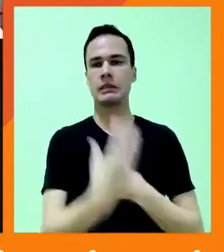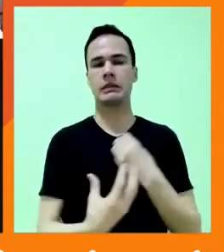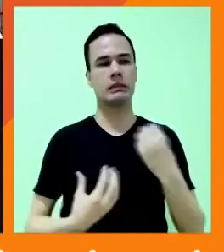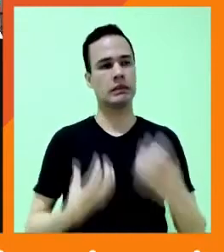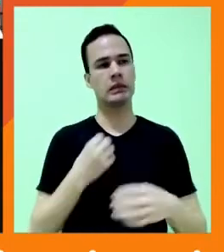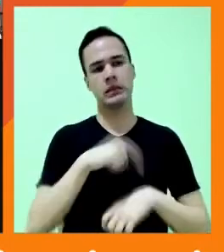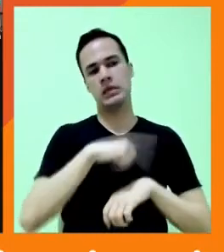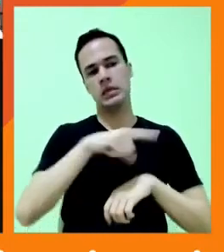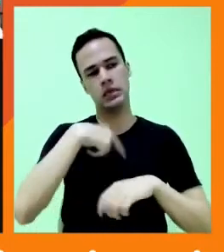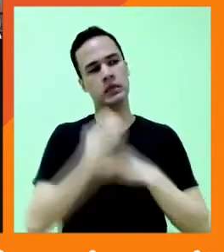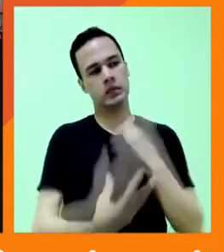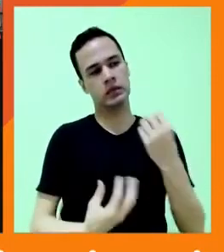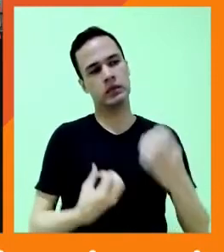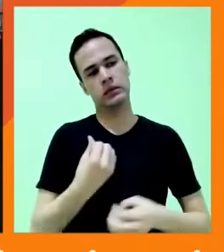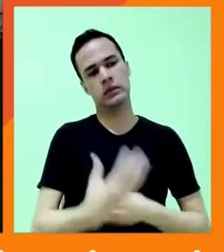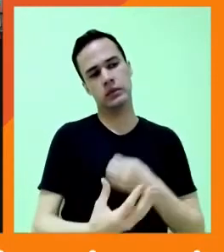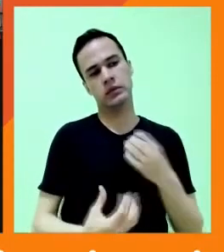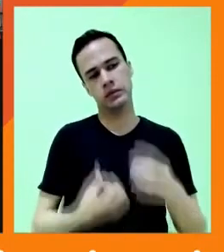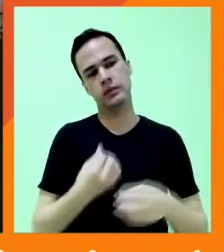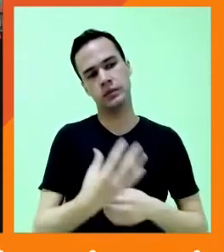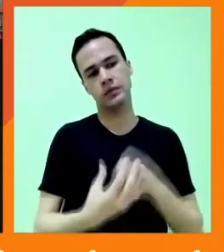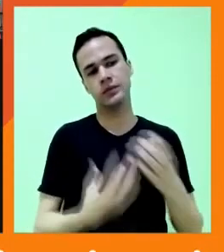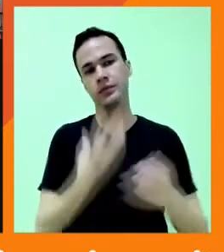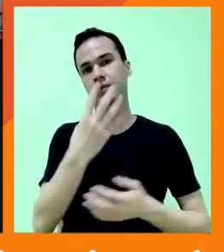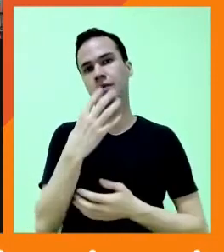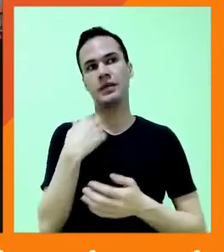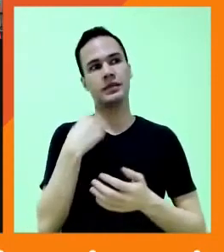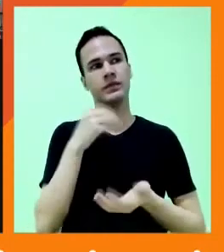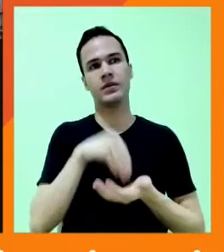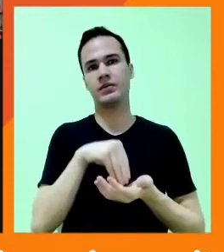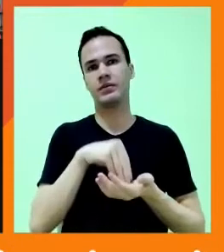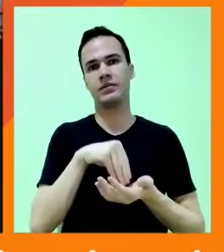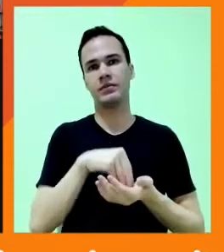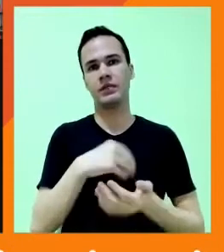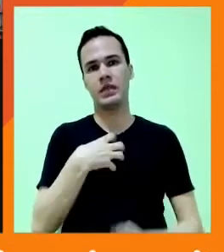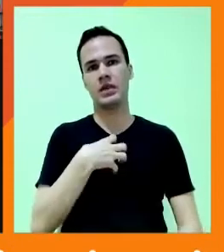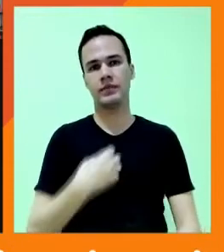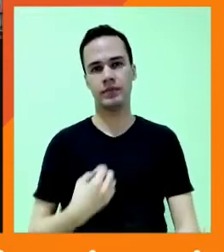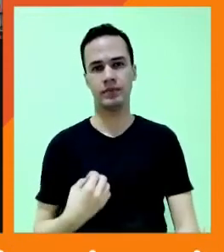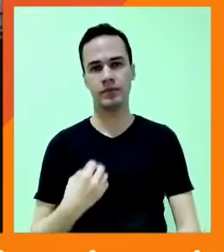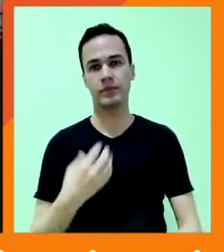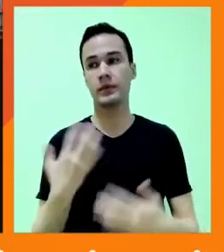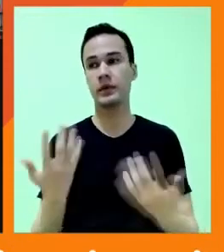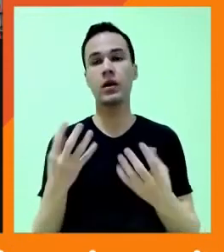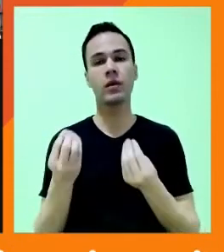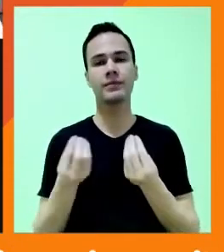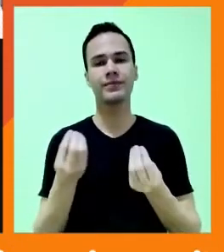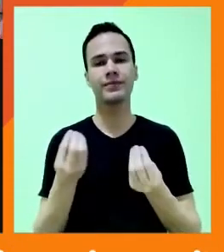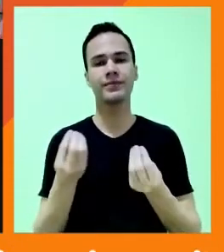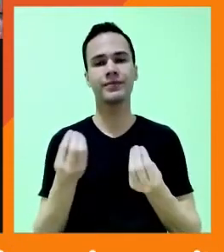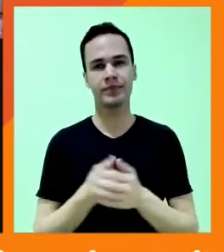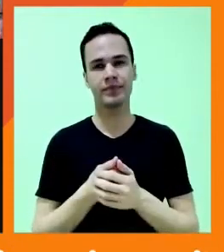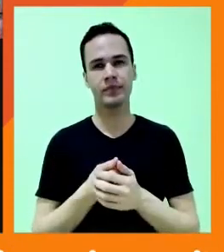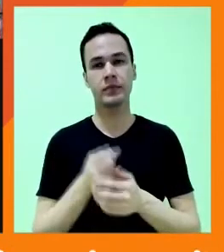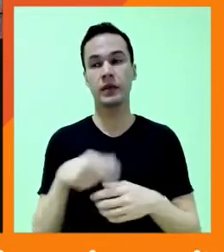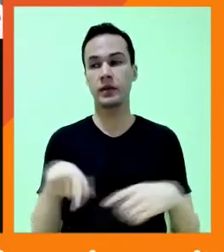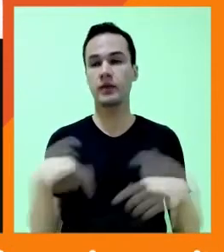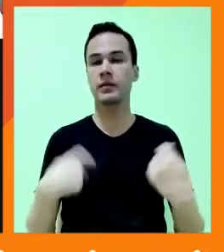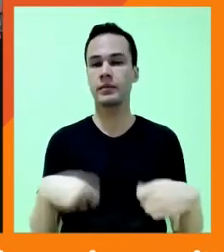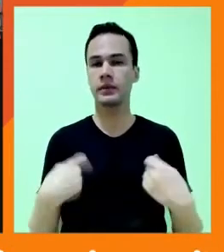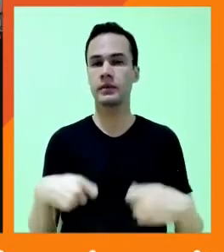mais e, ainda assim, não é suficiente. Como é que essa conta fecha? O que a gente precisa fazer